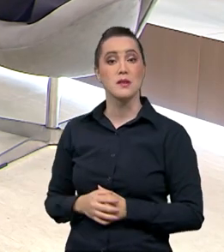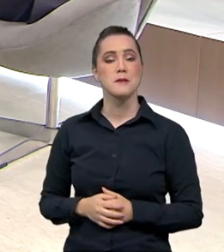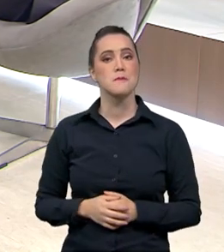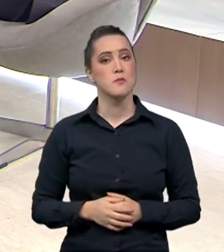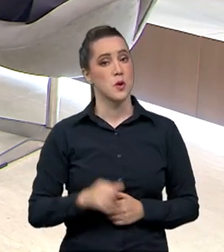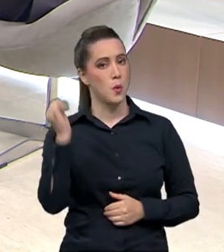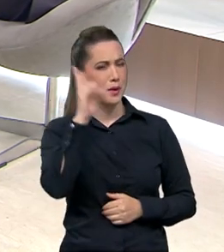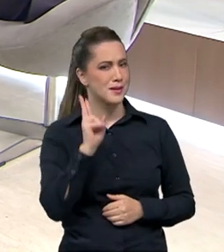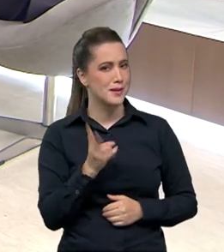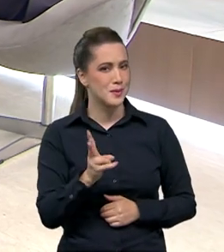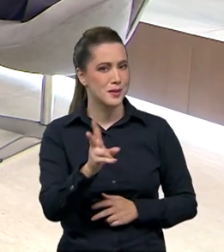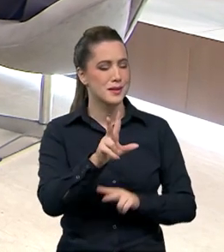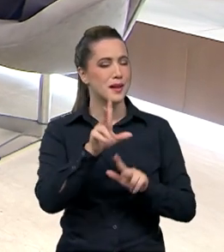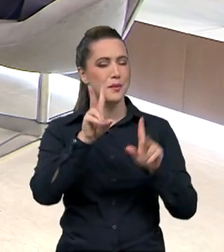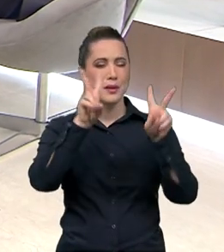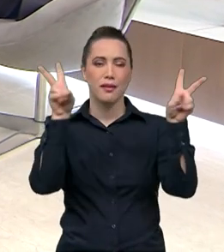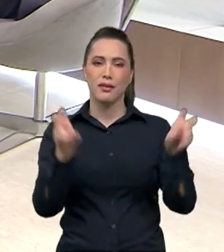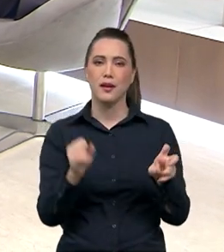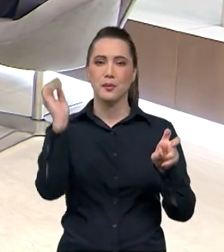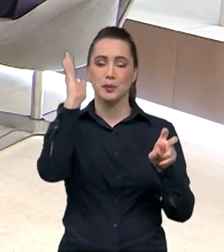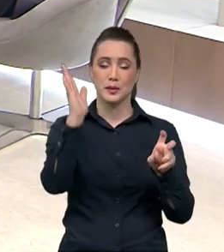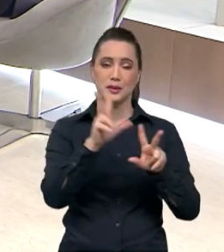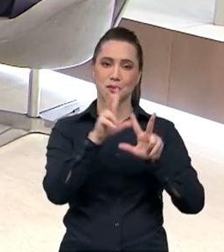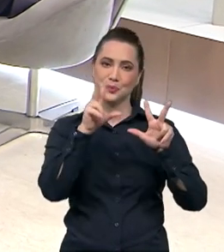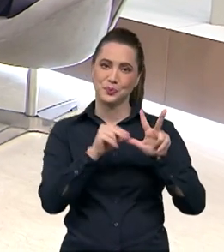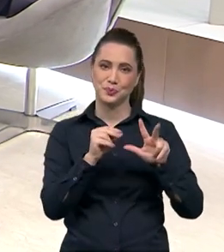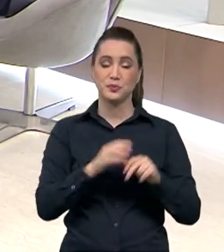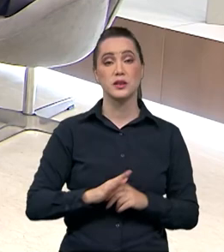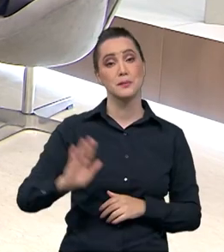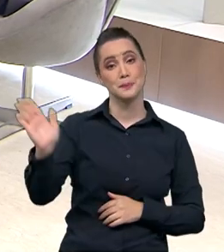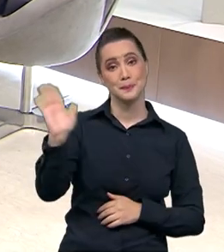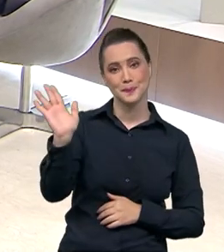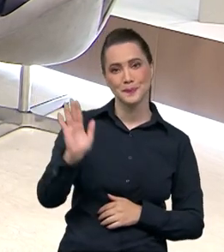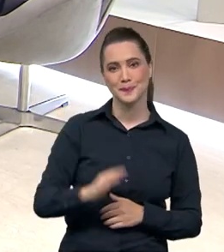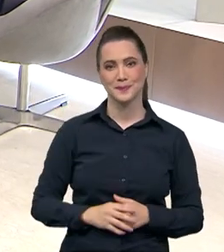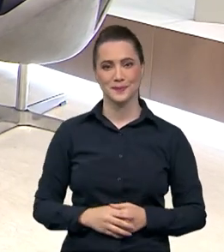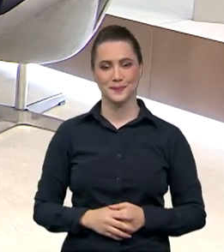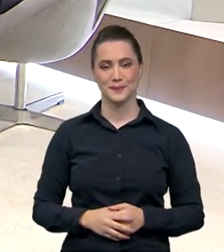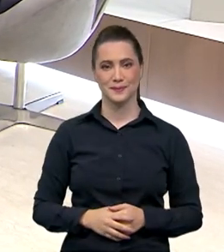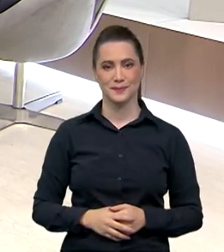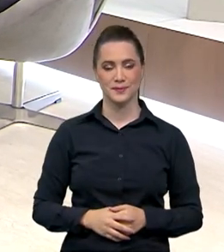E o Brasil continua em pauta aqui na TV Brasil. Até o próximo programa.